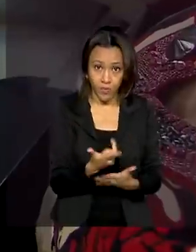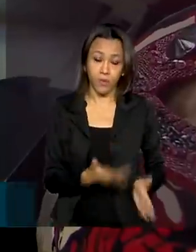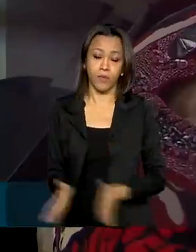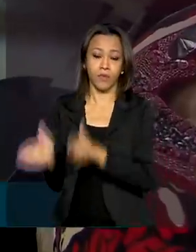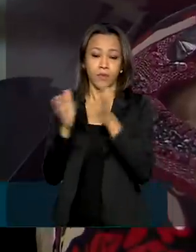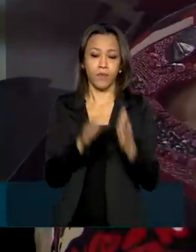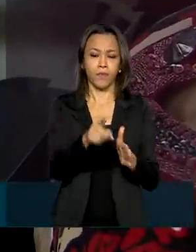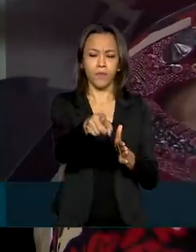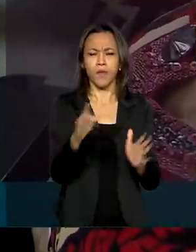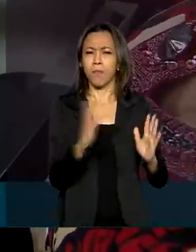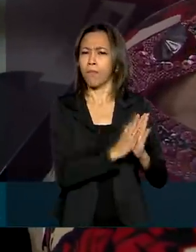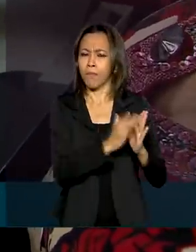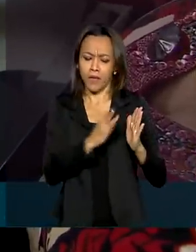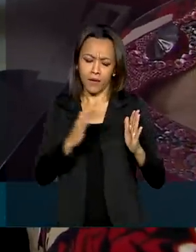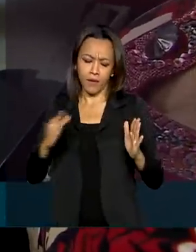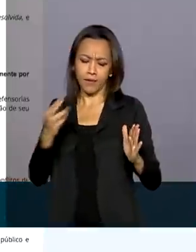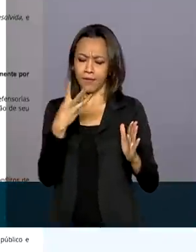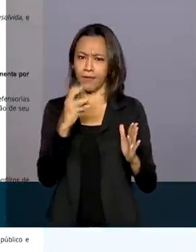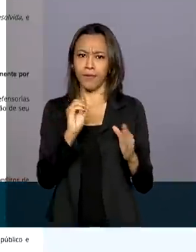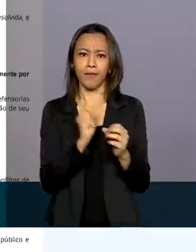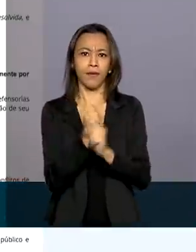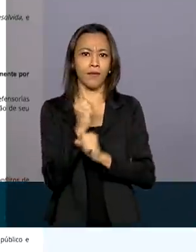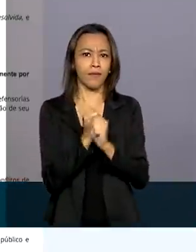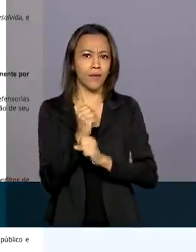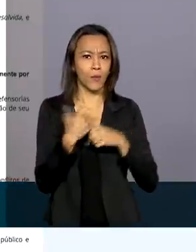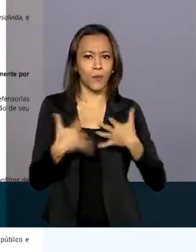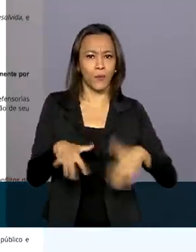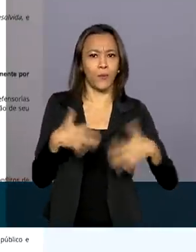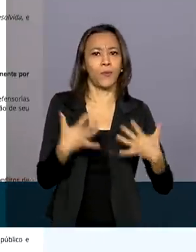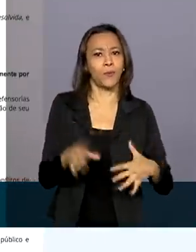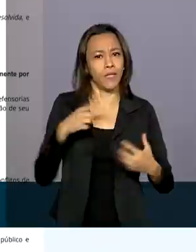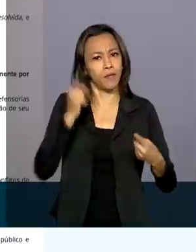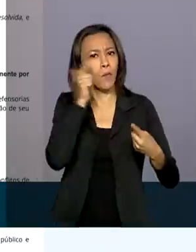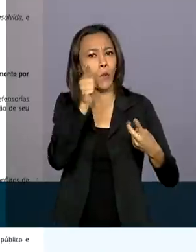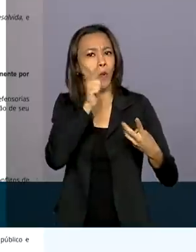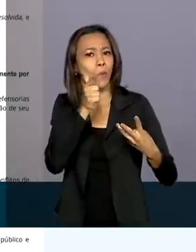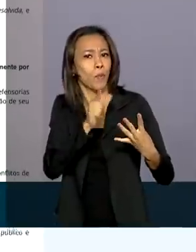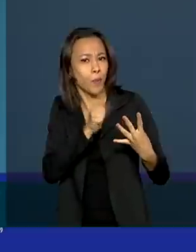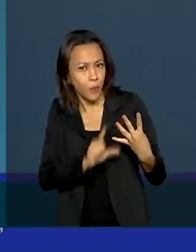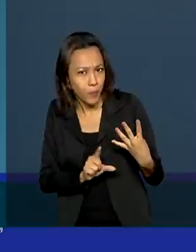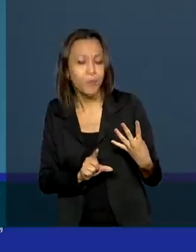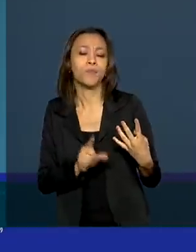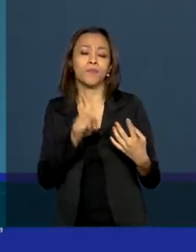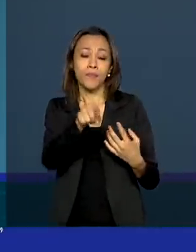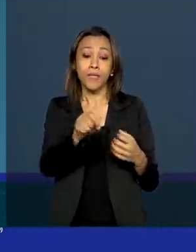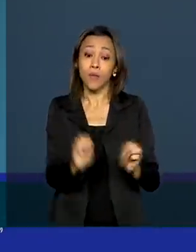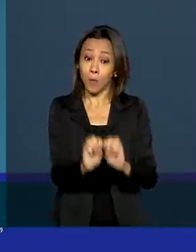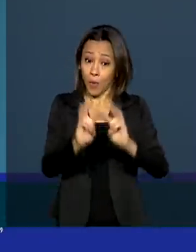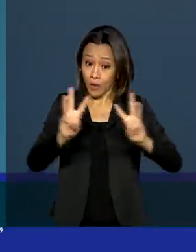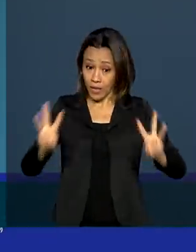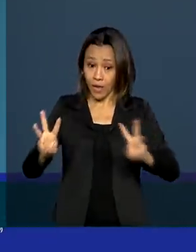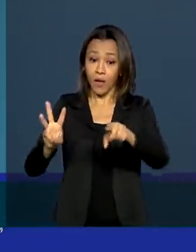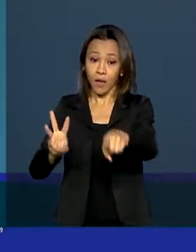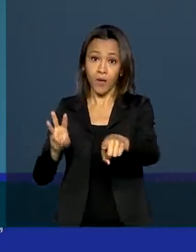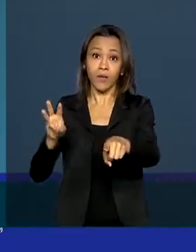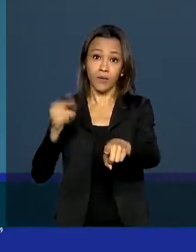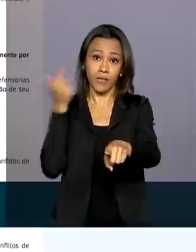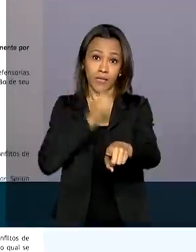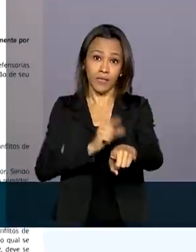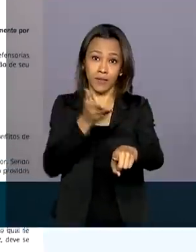anos, o Código de Defesa do Consumidor trouxe várias conquistas. Além do portal consumidor.gov